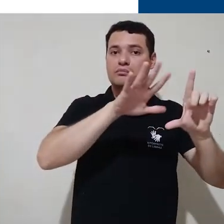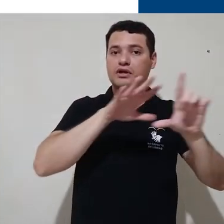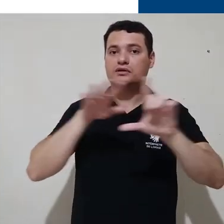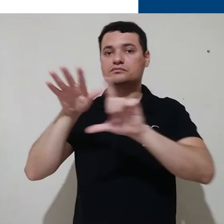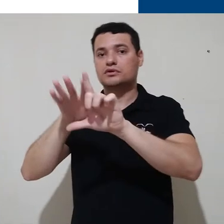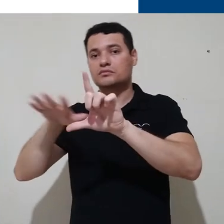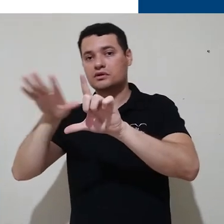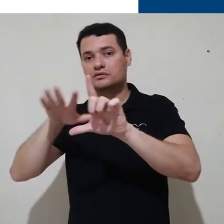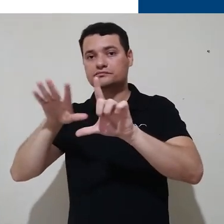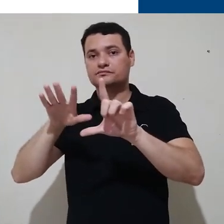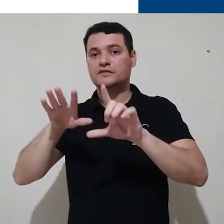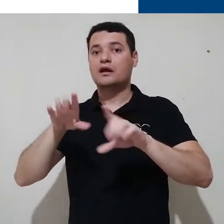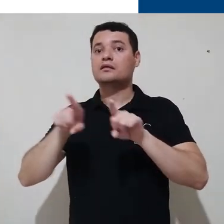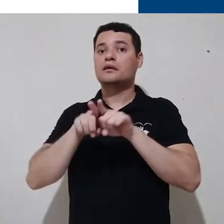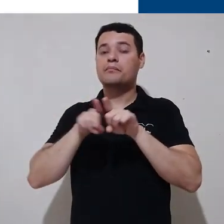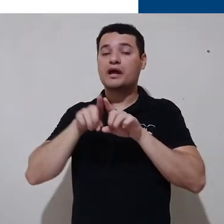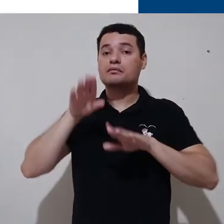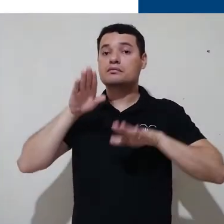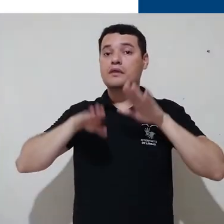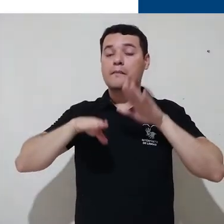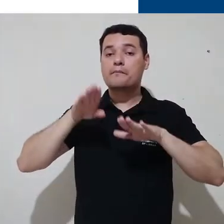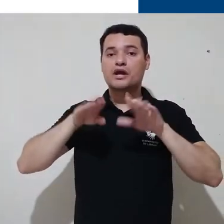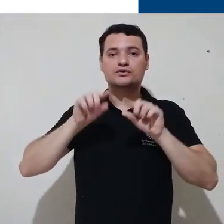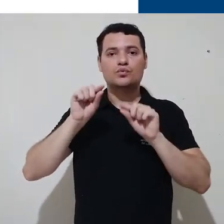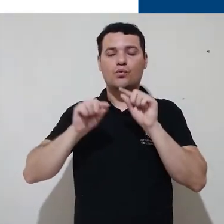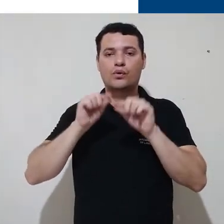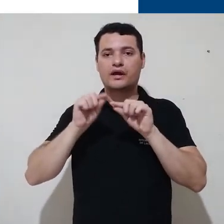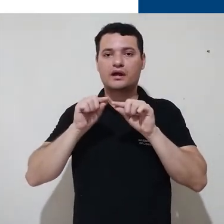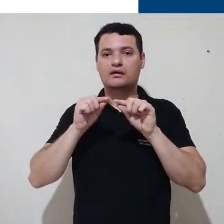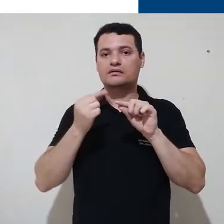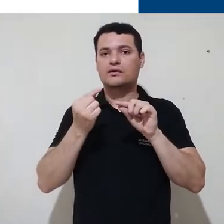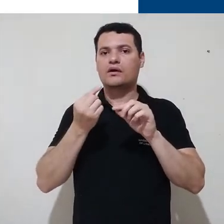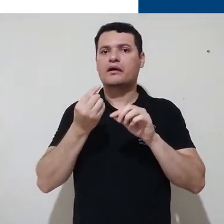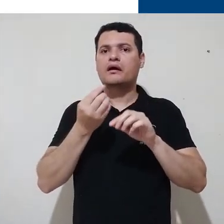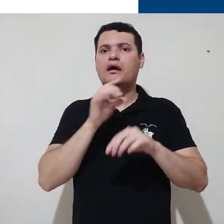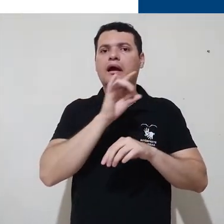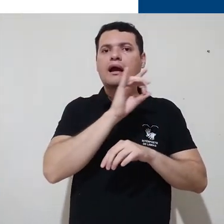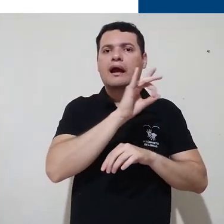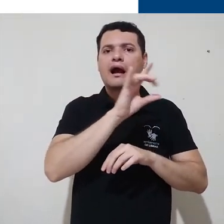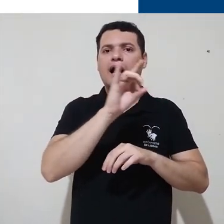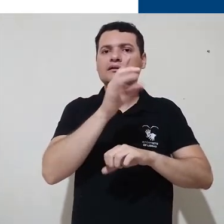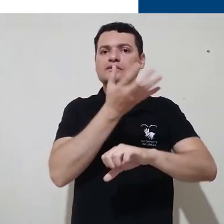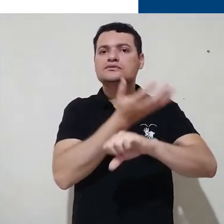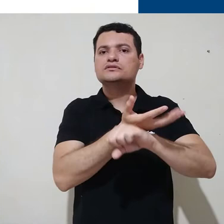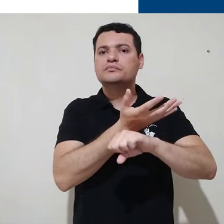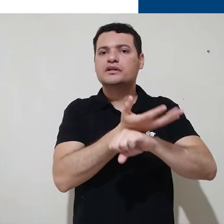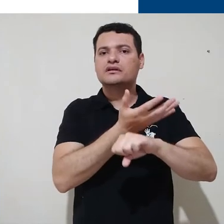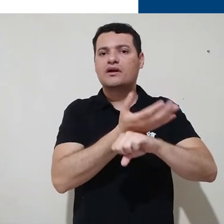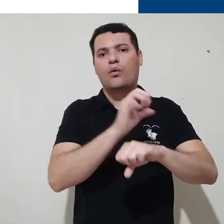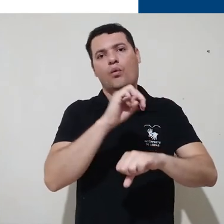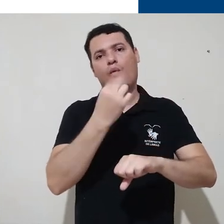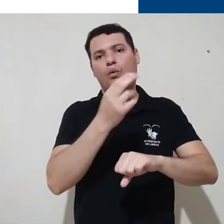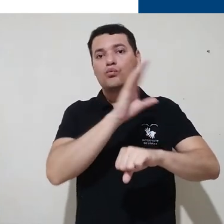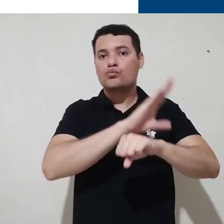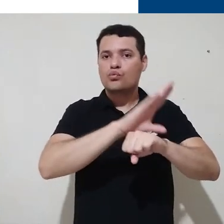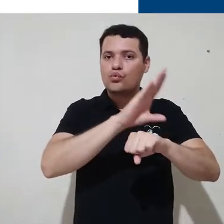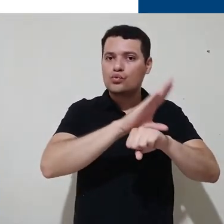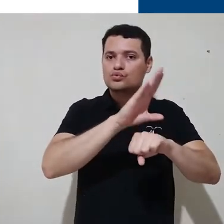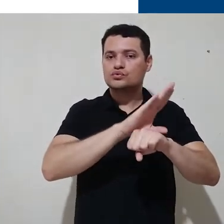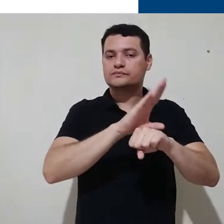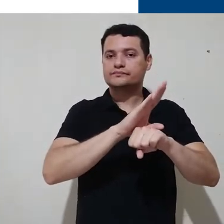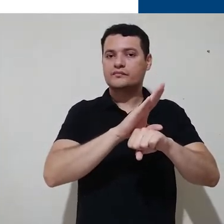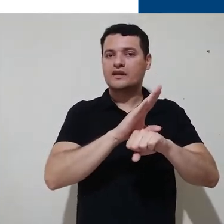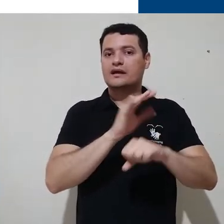e também vai depender das configurações de cada disciplina, no caso que o Moodle chama de curso.